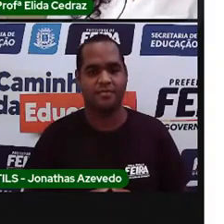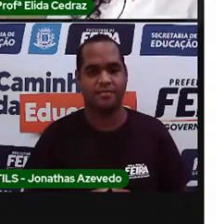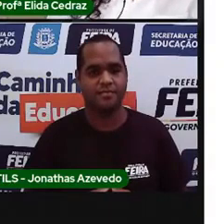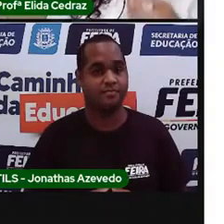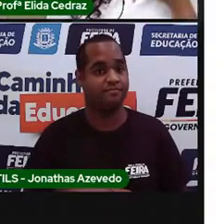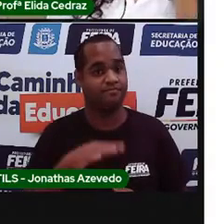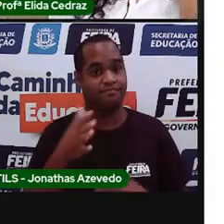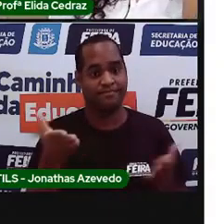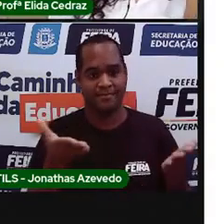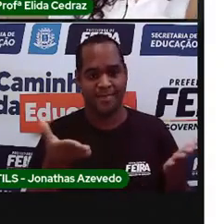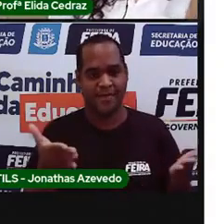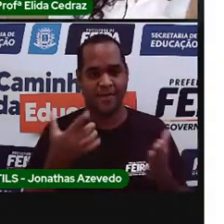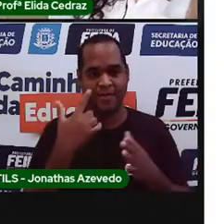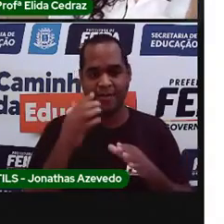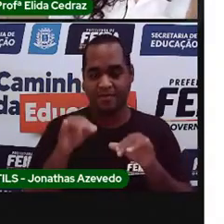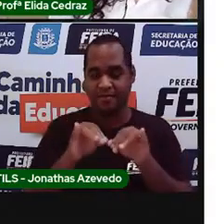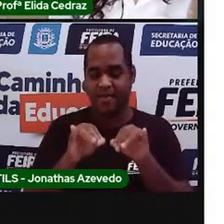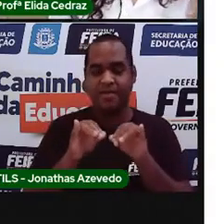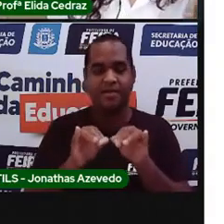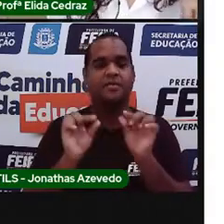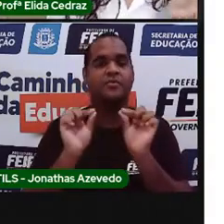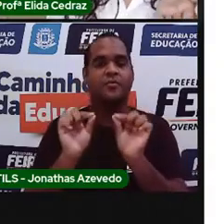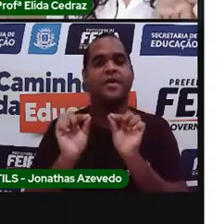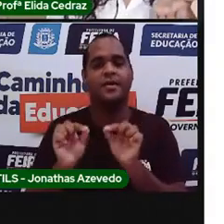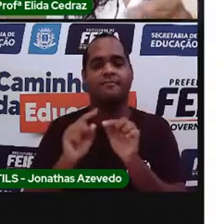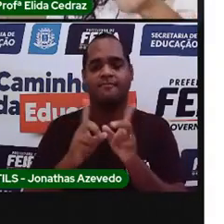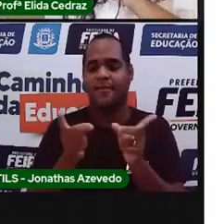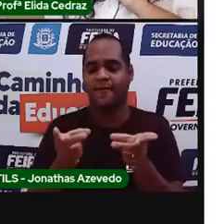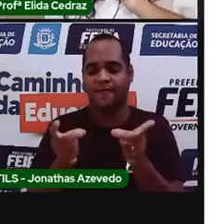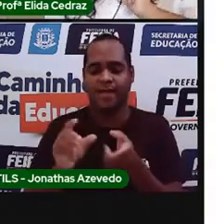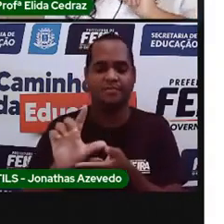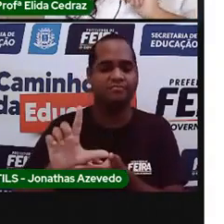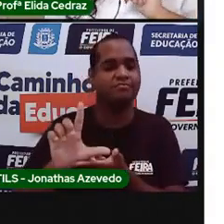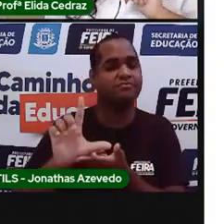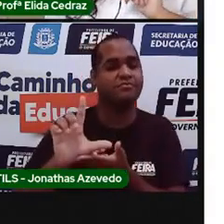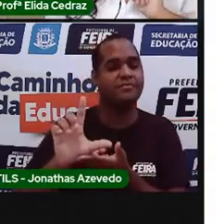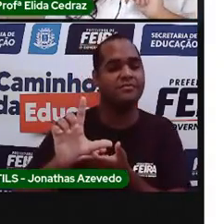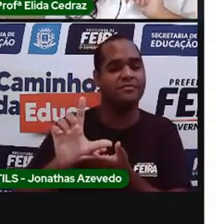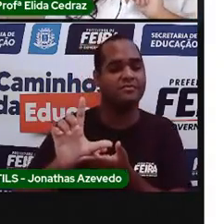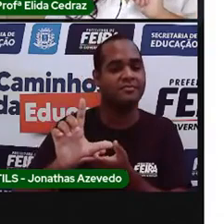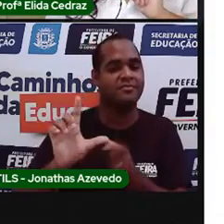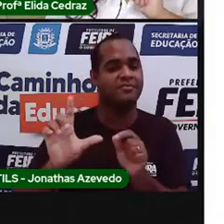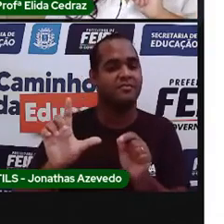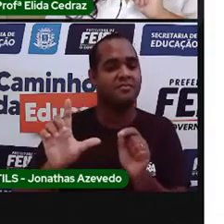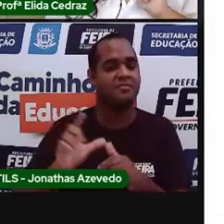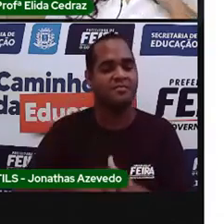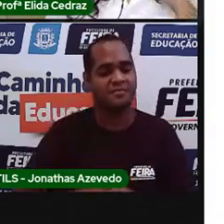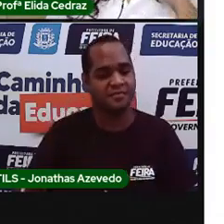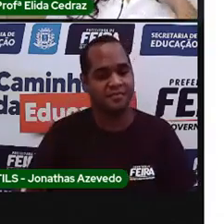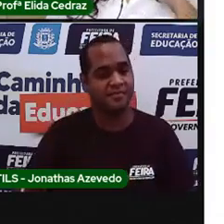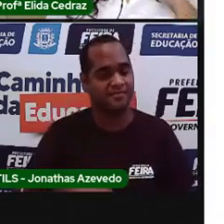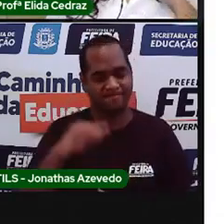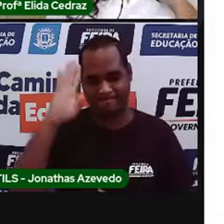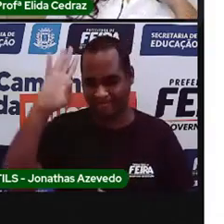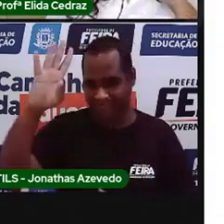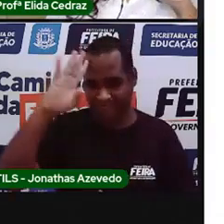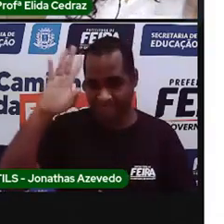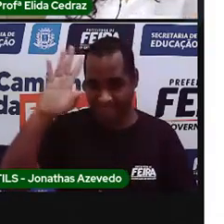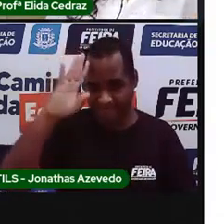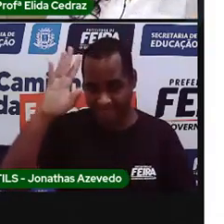Agora, o que é que tem no mercado que é vendido em litro? Pensa aí.